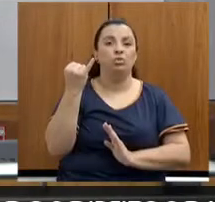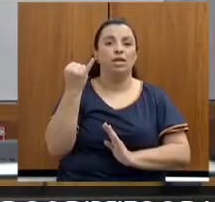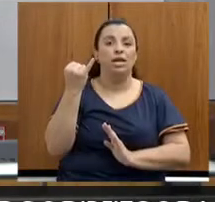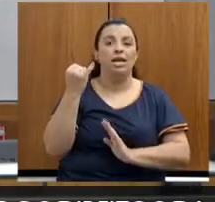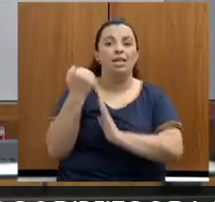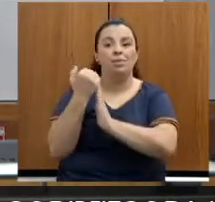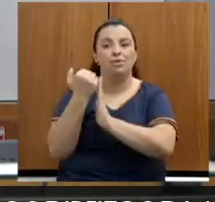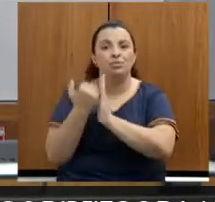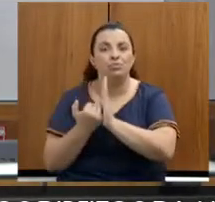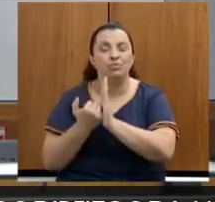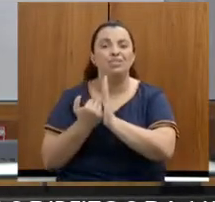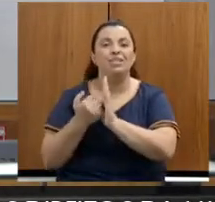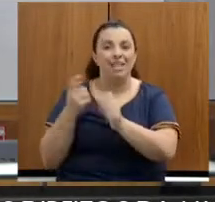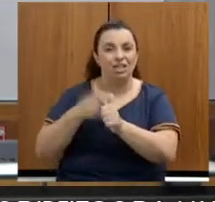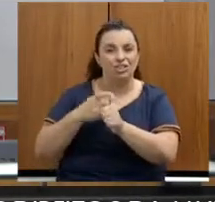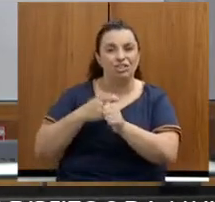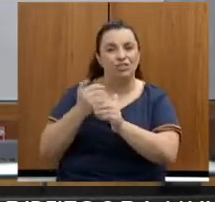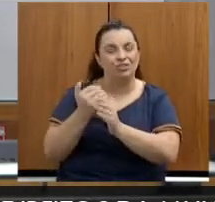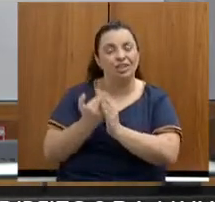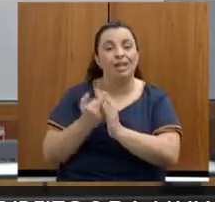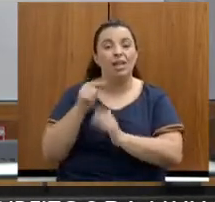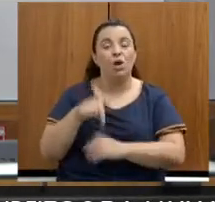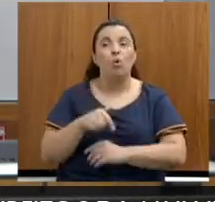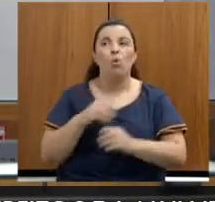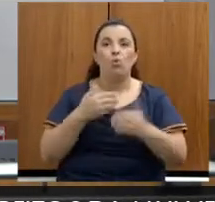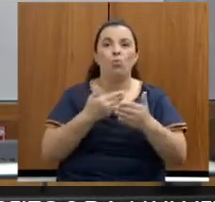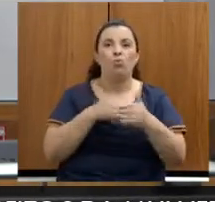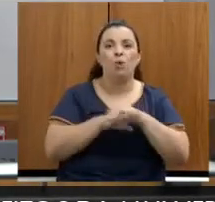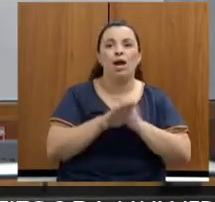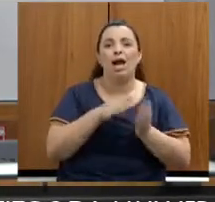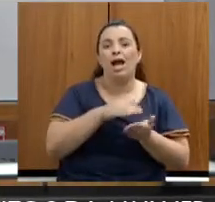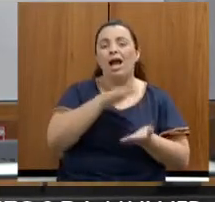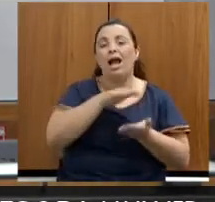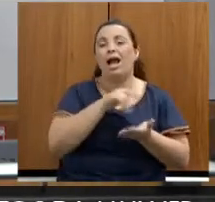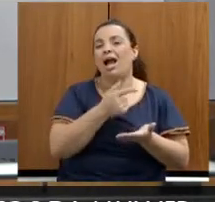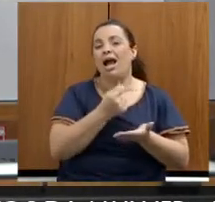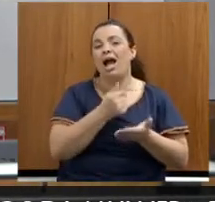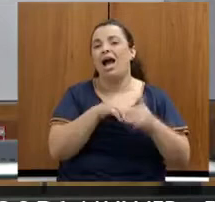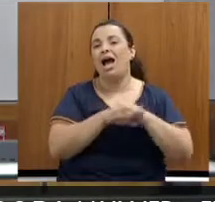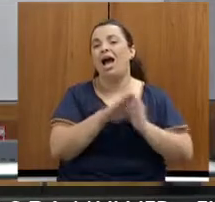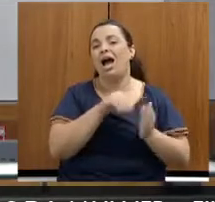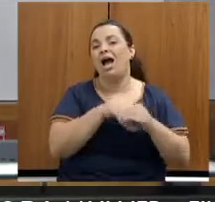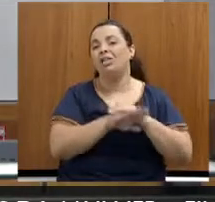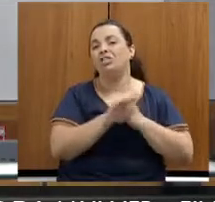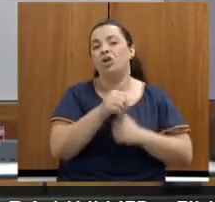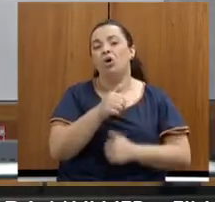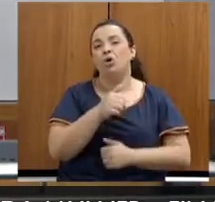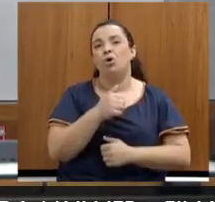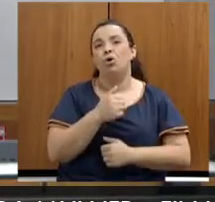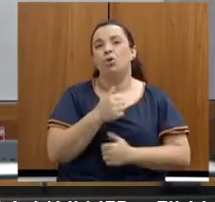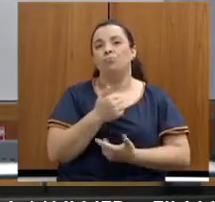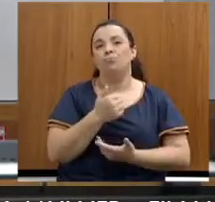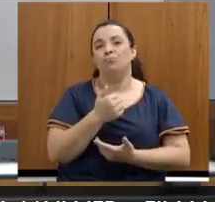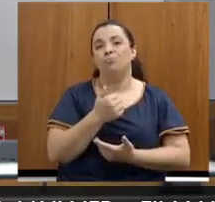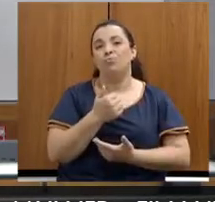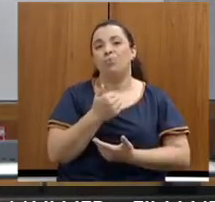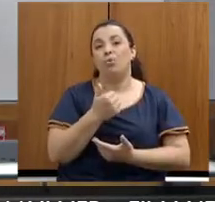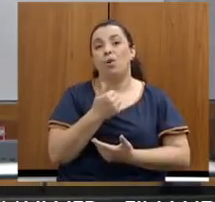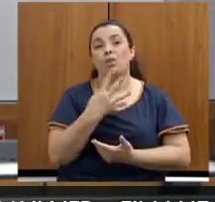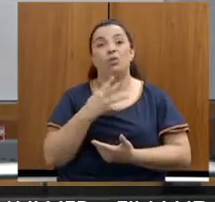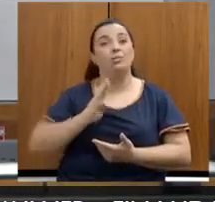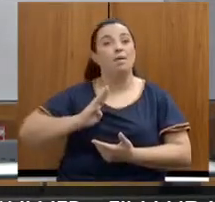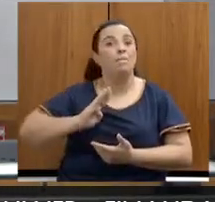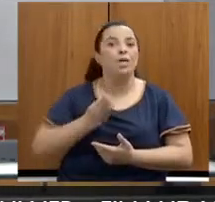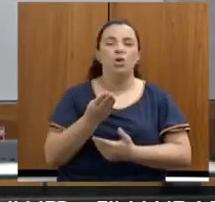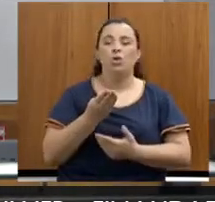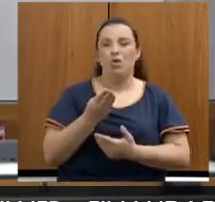bilhões de reais. Em 2020, o Estado encerrou o ano com aproximadamente 14 bilhões em caixa. Então,